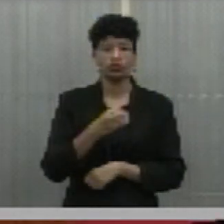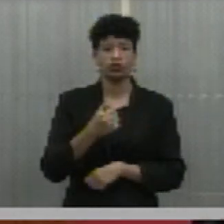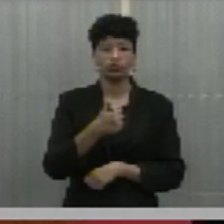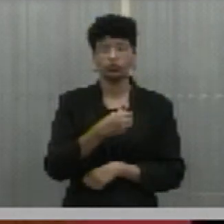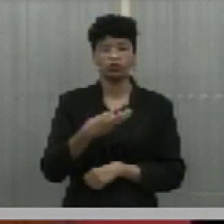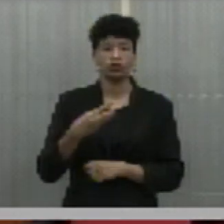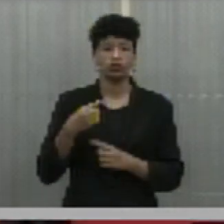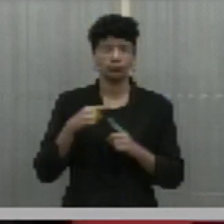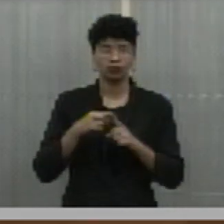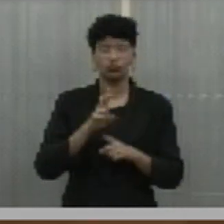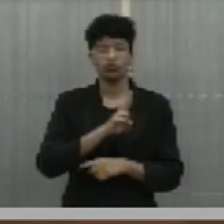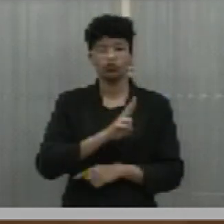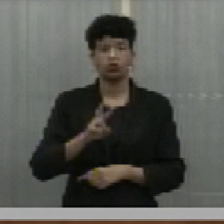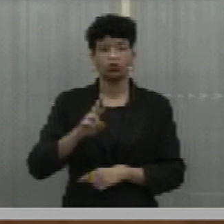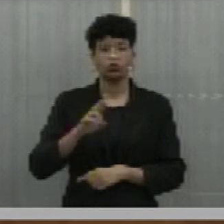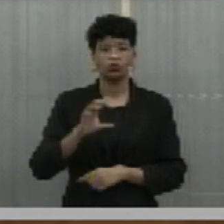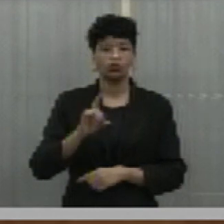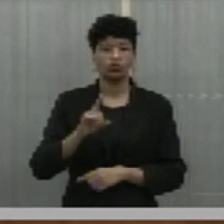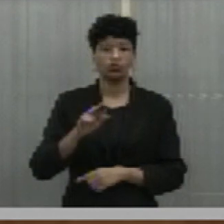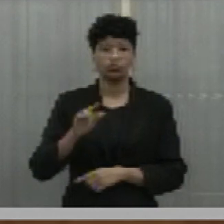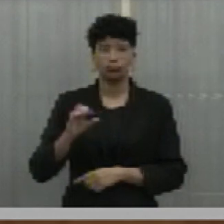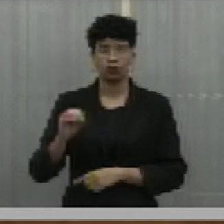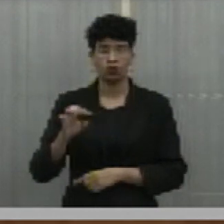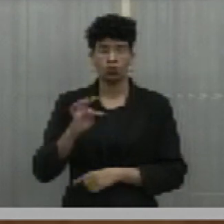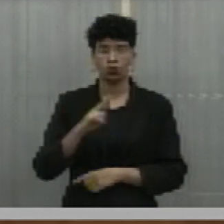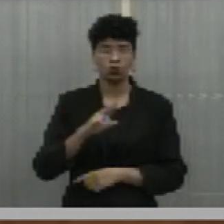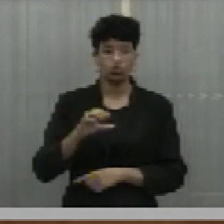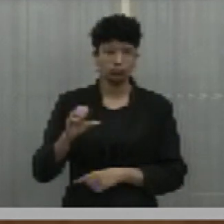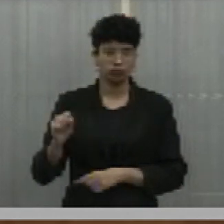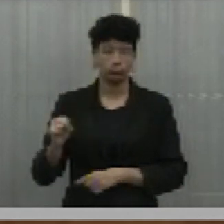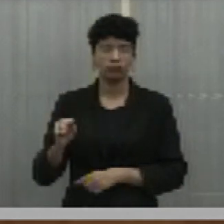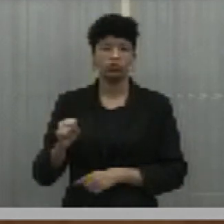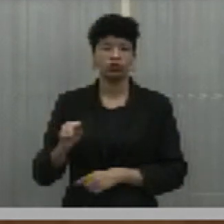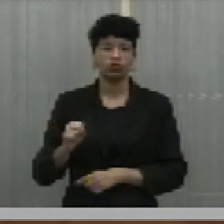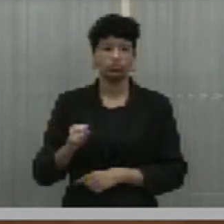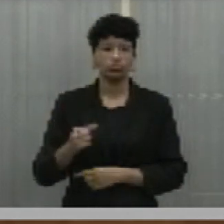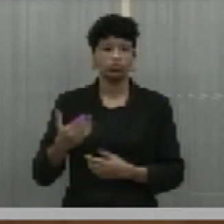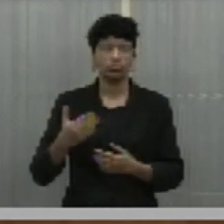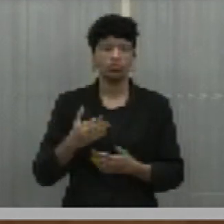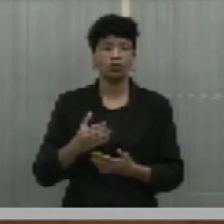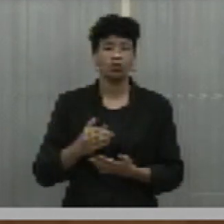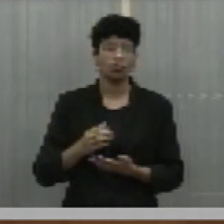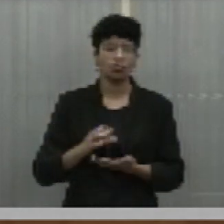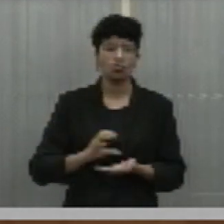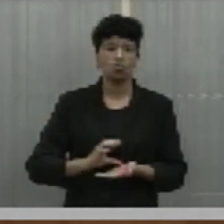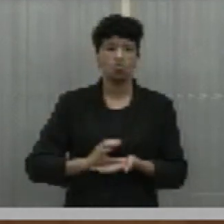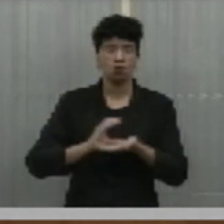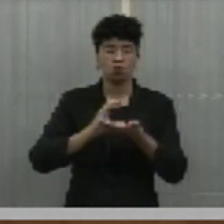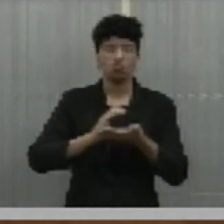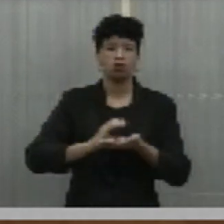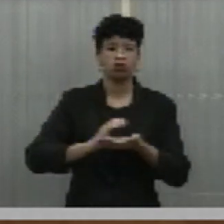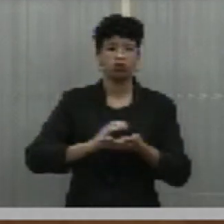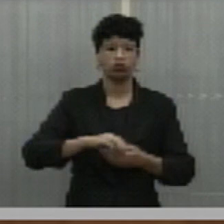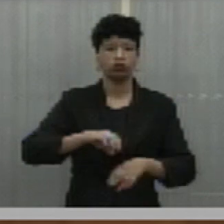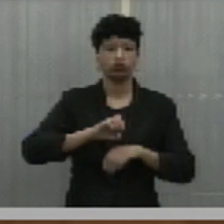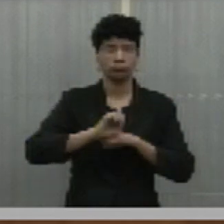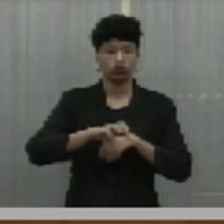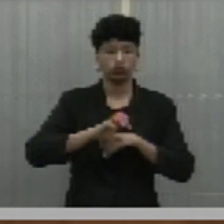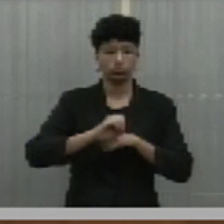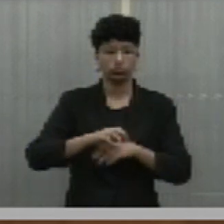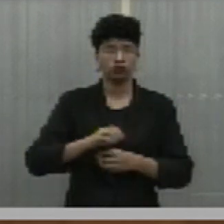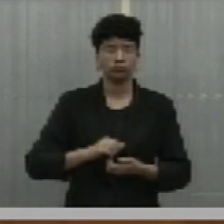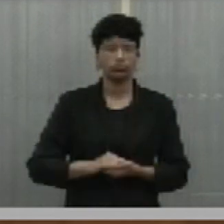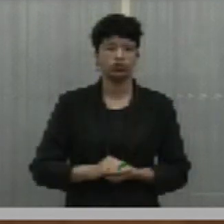indicação do nome do senhor Rodrigo Torres de Araújo Lima para compor o colendo Conselho Estadual de Educação.